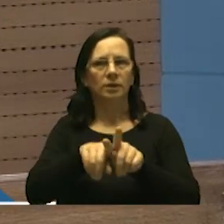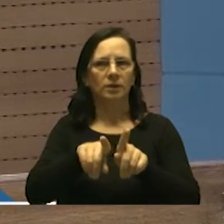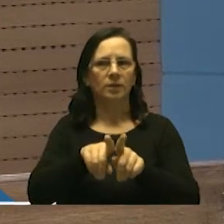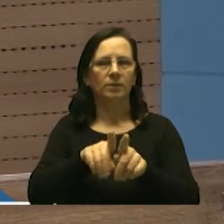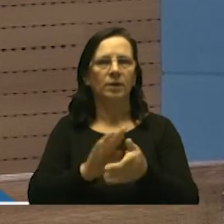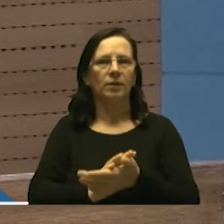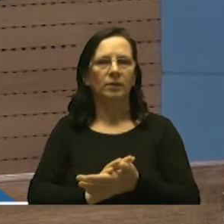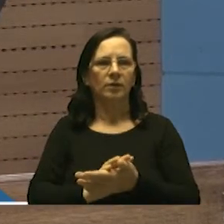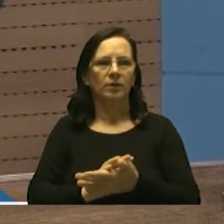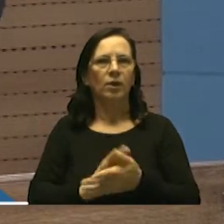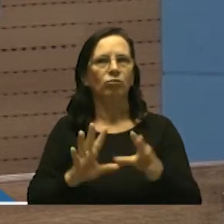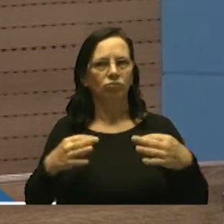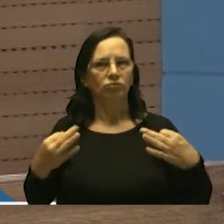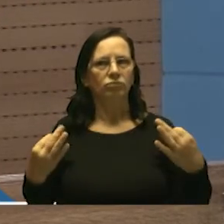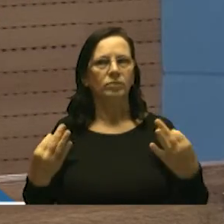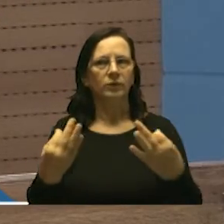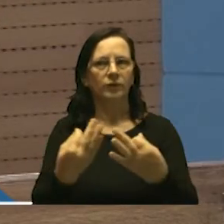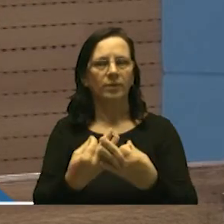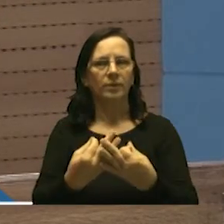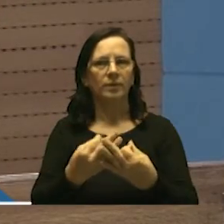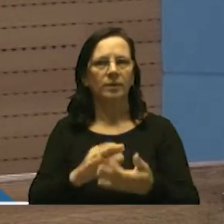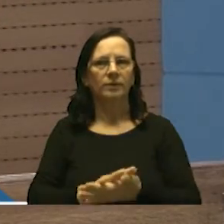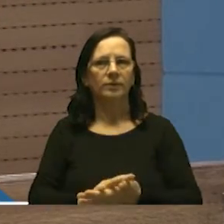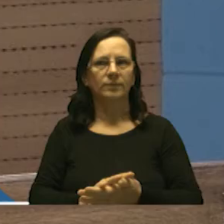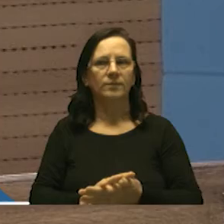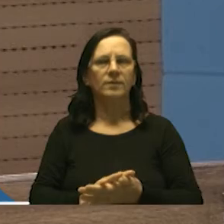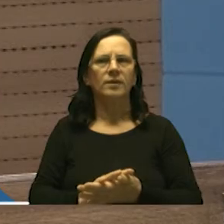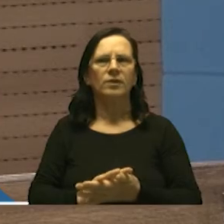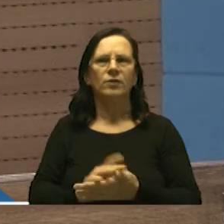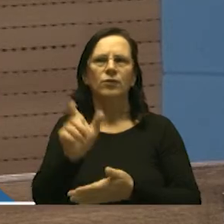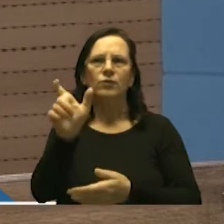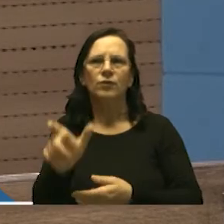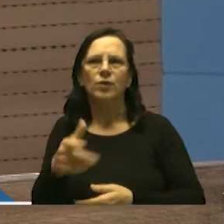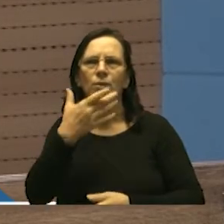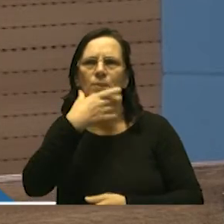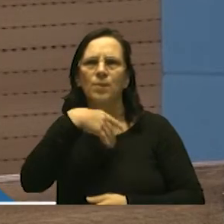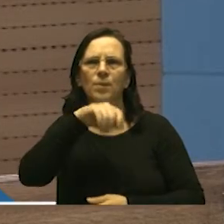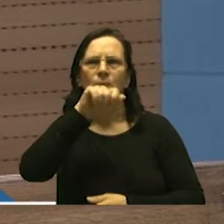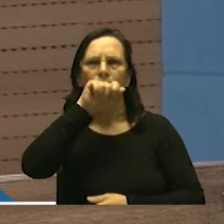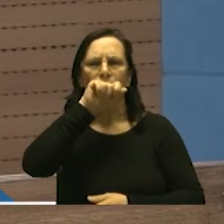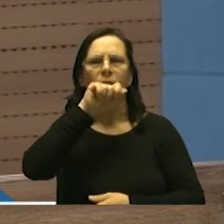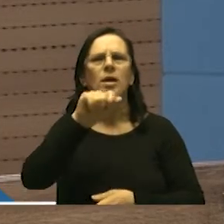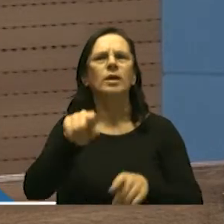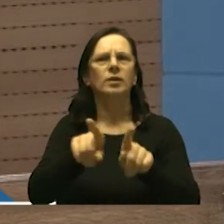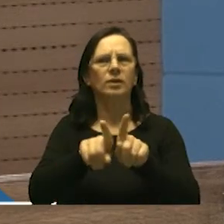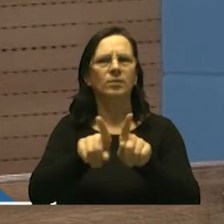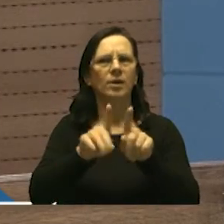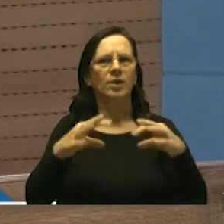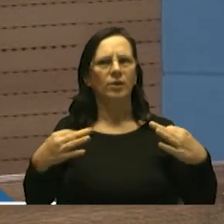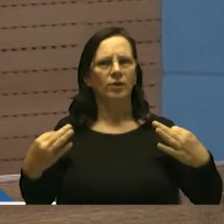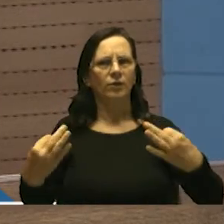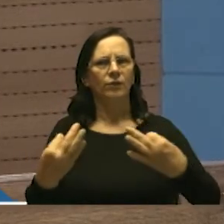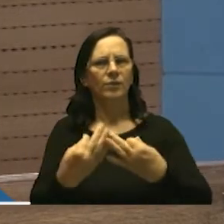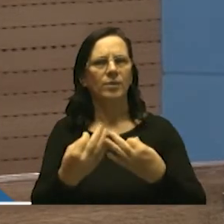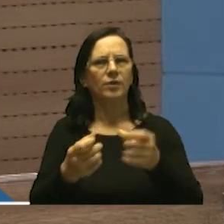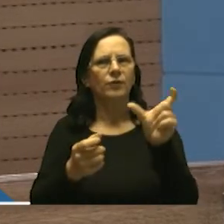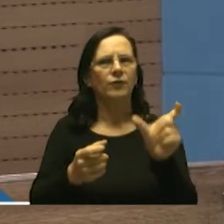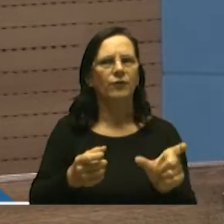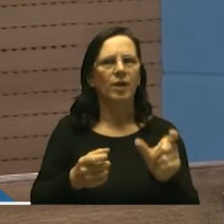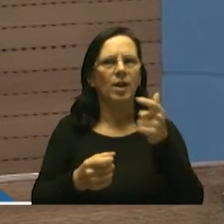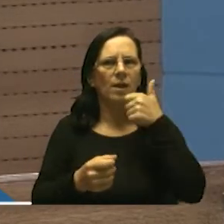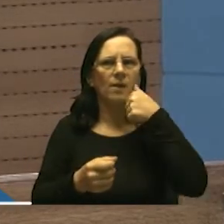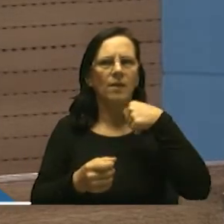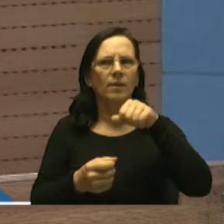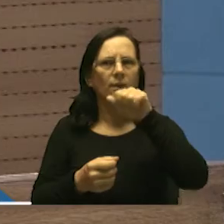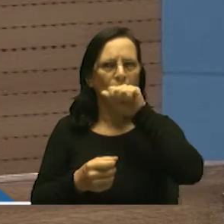eu falo aqui da família quando vossa excelência fala do pai vossa excelência fala da família quando vossa excelência fala da mãe